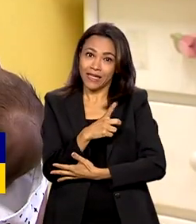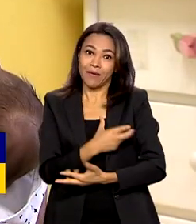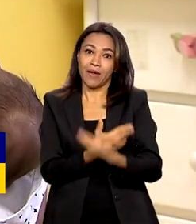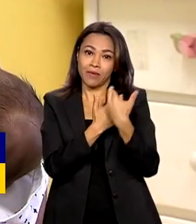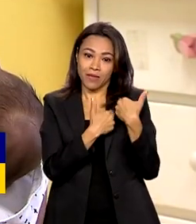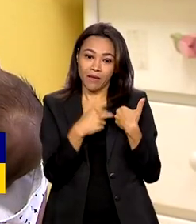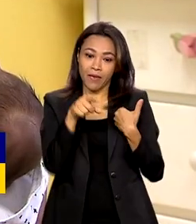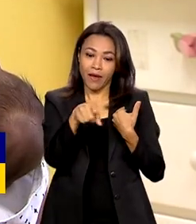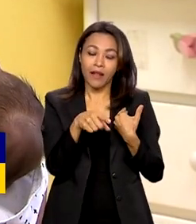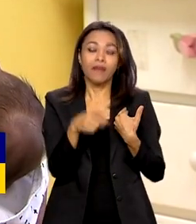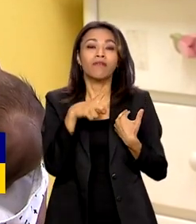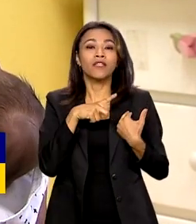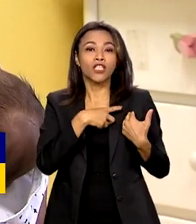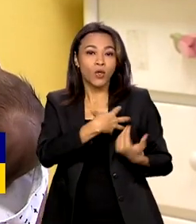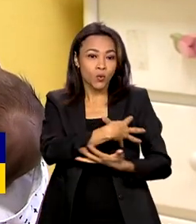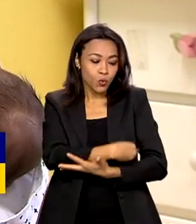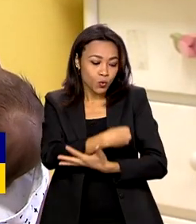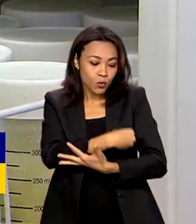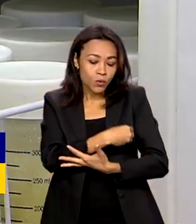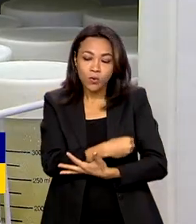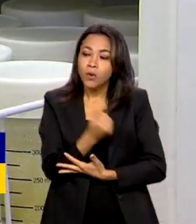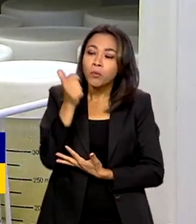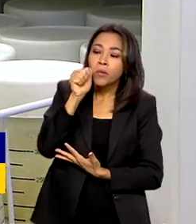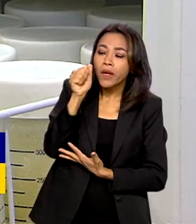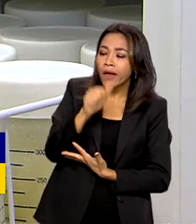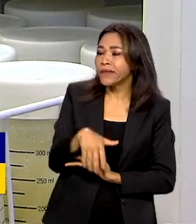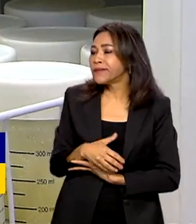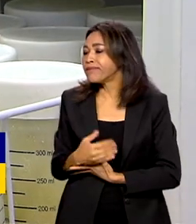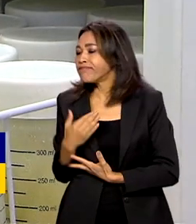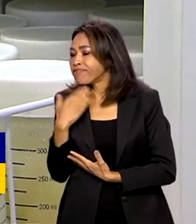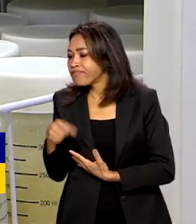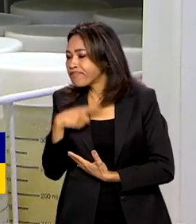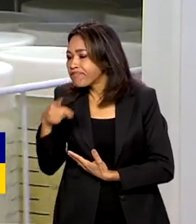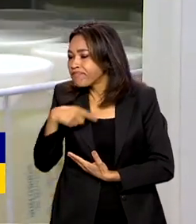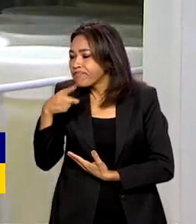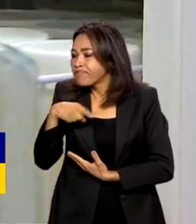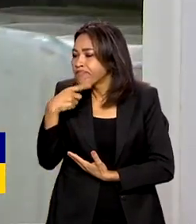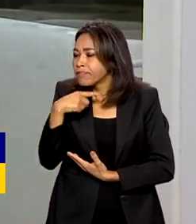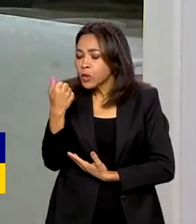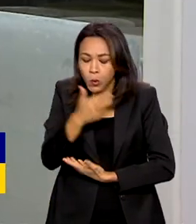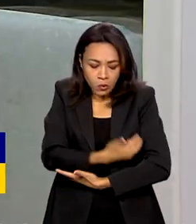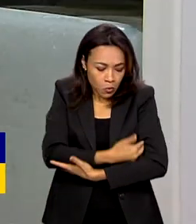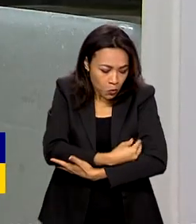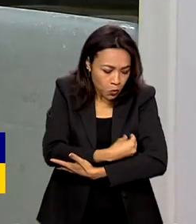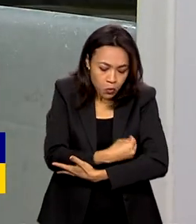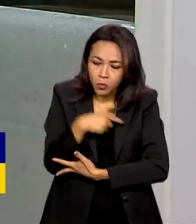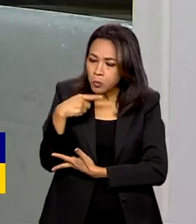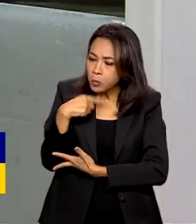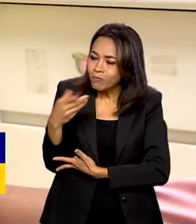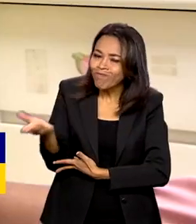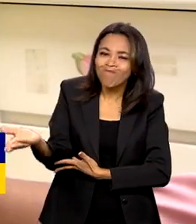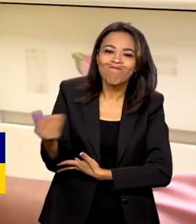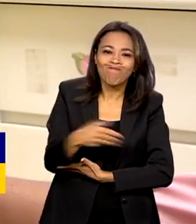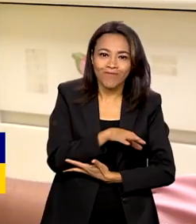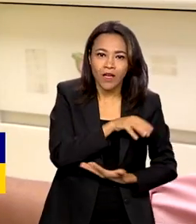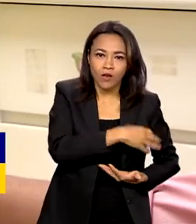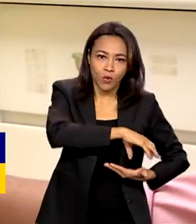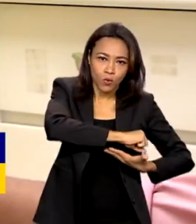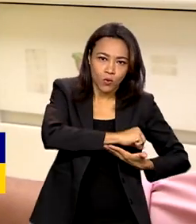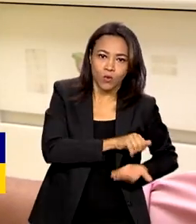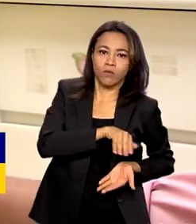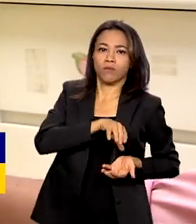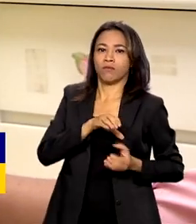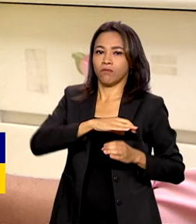dividir o leite com bebês de mulheres que, por alguma razão, não estão conseguindo amamentar. Na minha família,